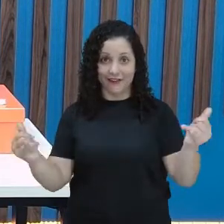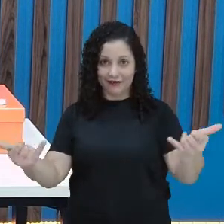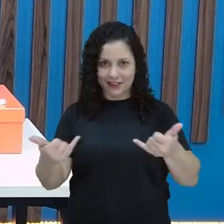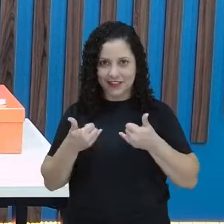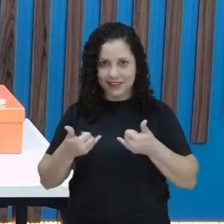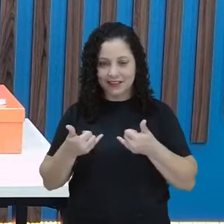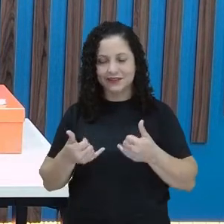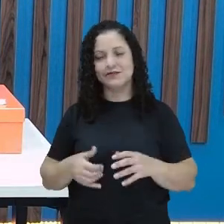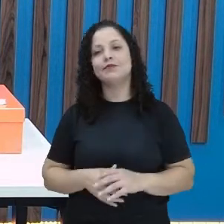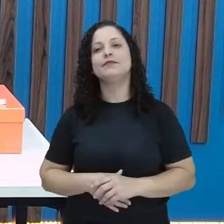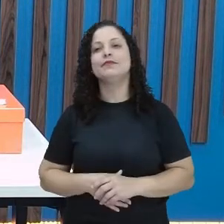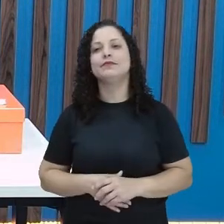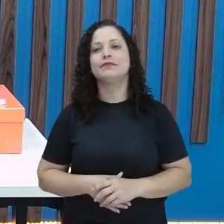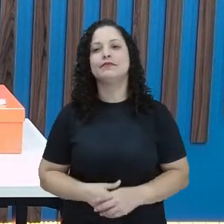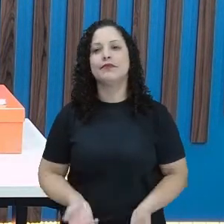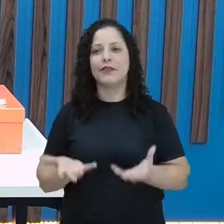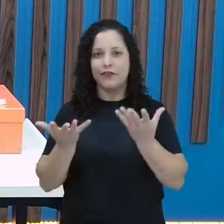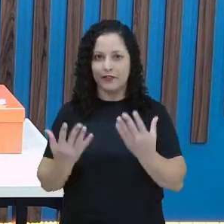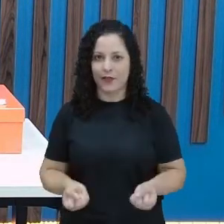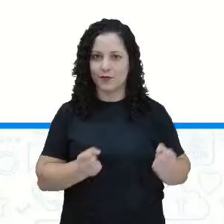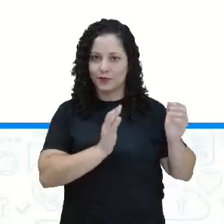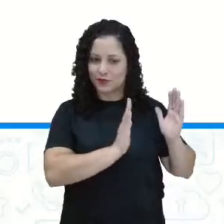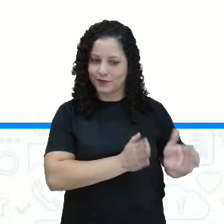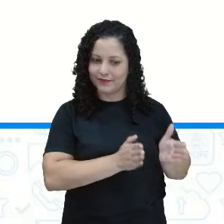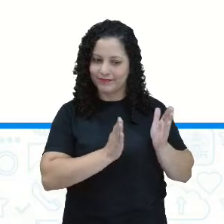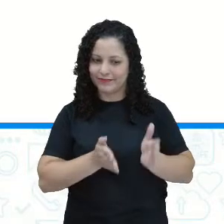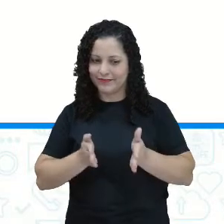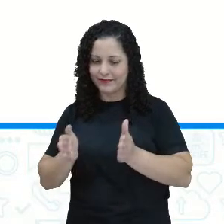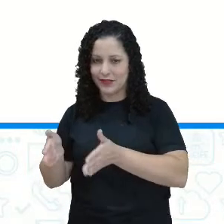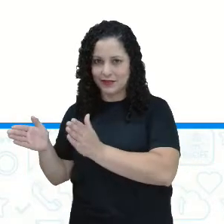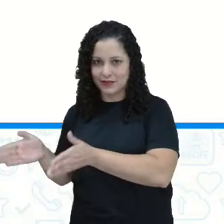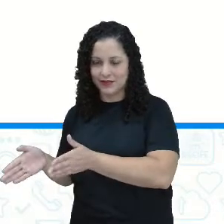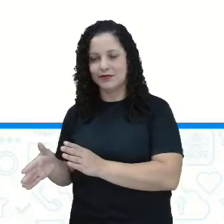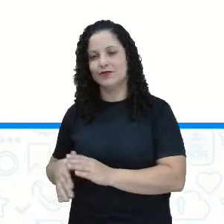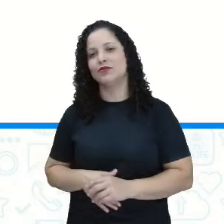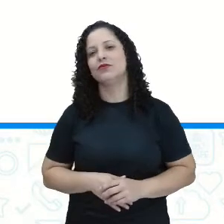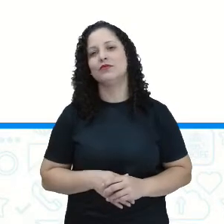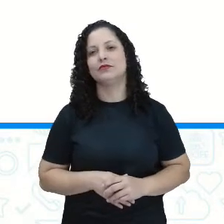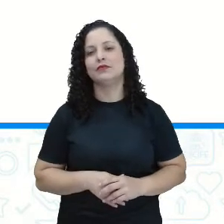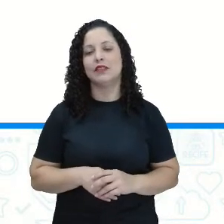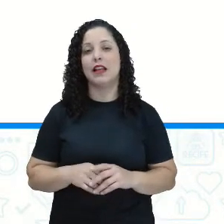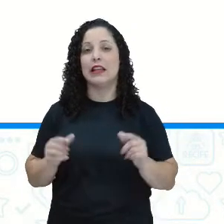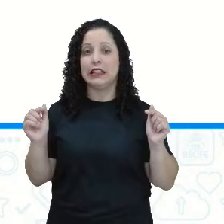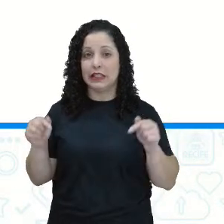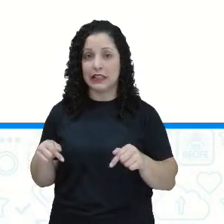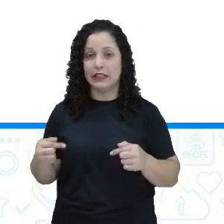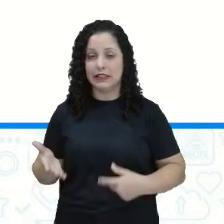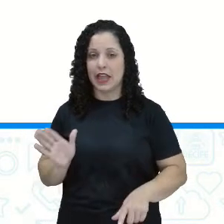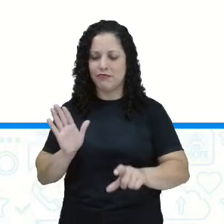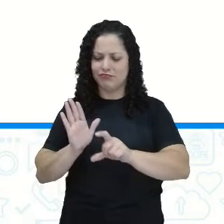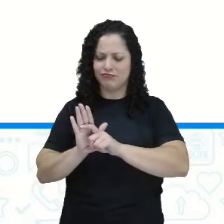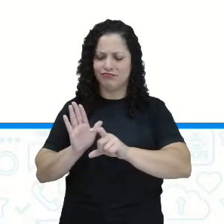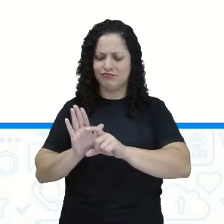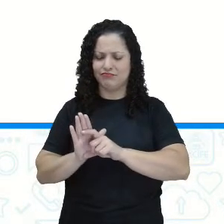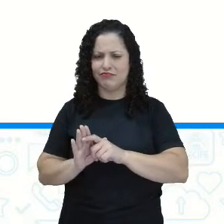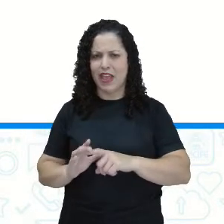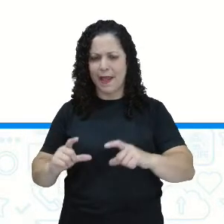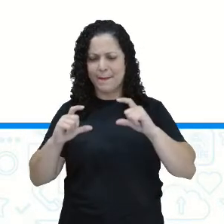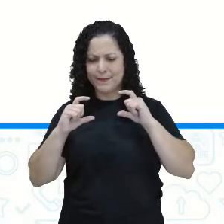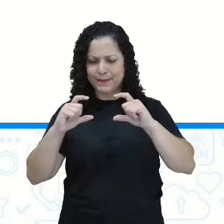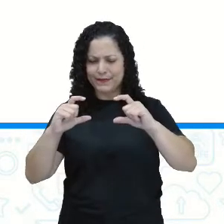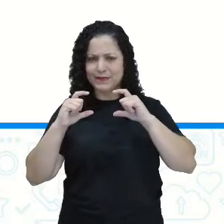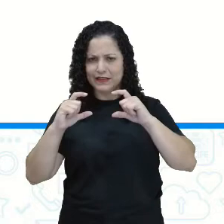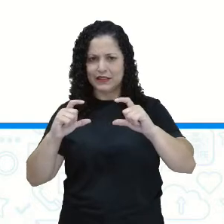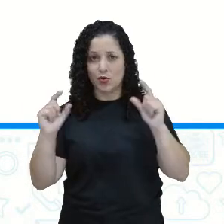Mas vamos às etapas do bilhete, não é? Porque o bilhete, apesar dele ser curtinho, ele